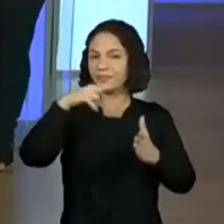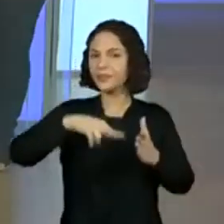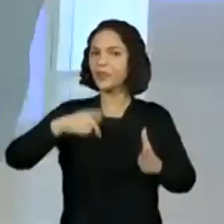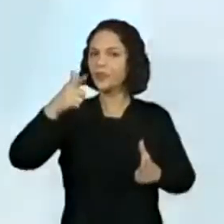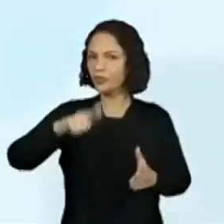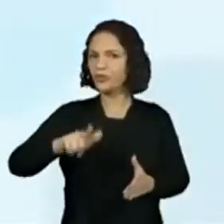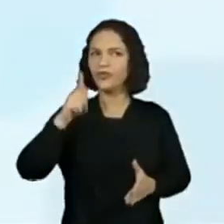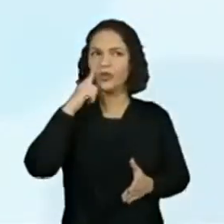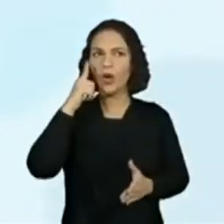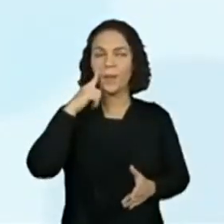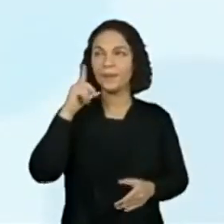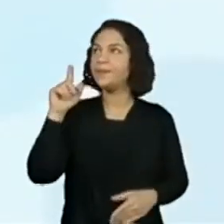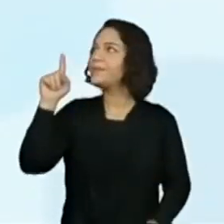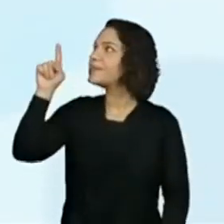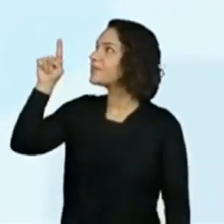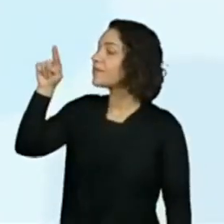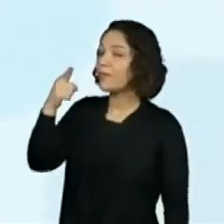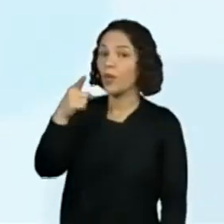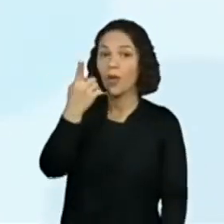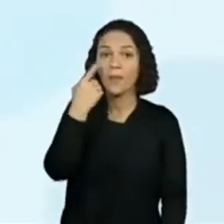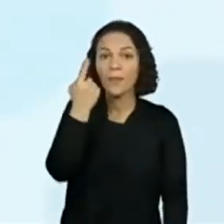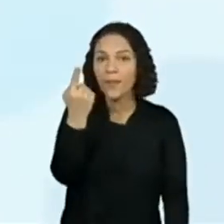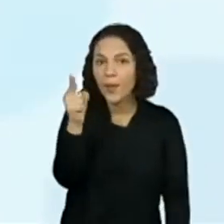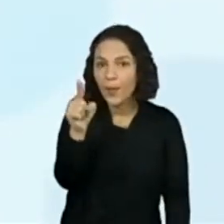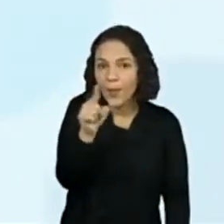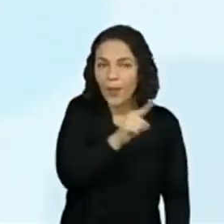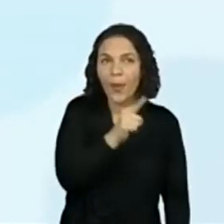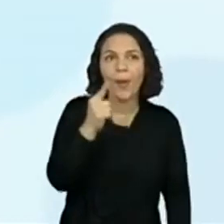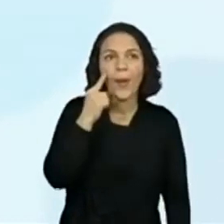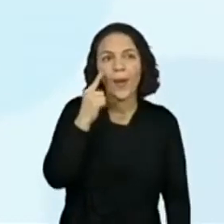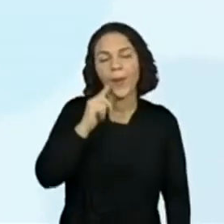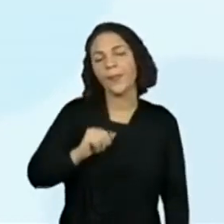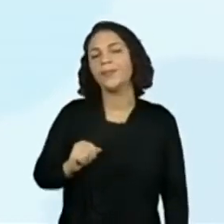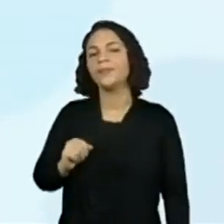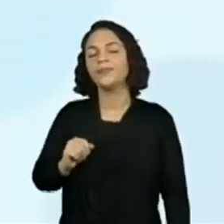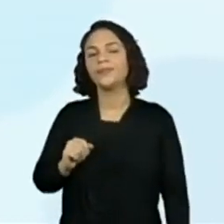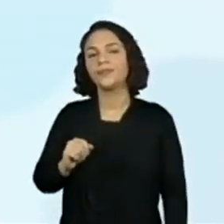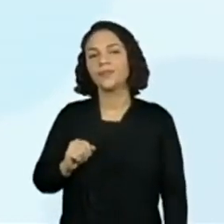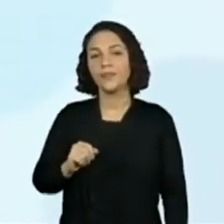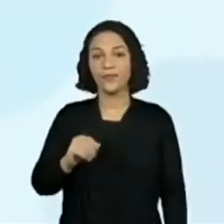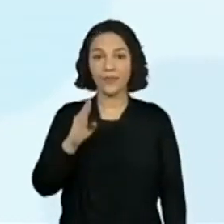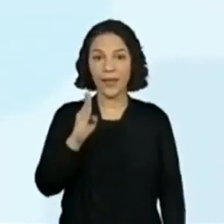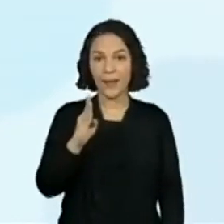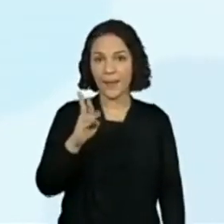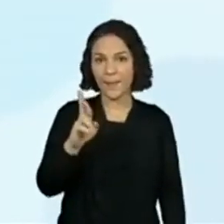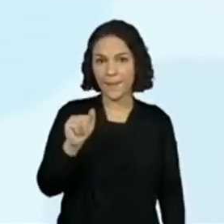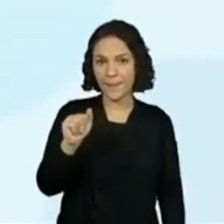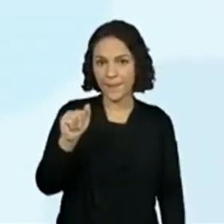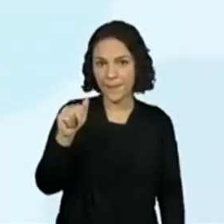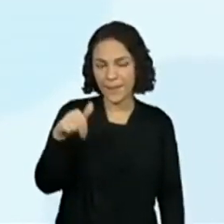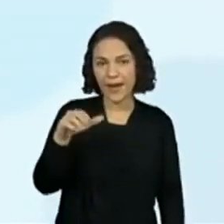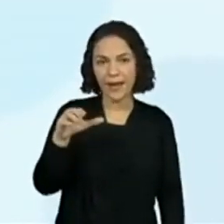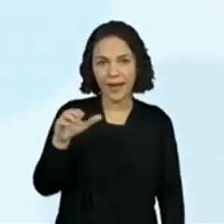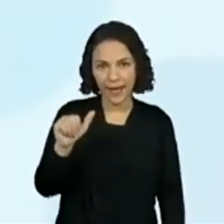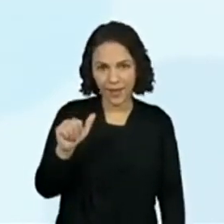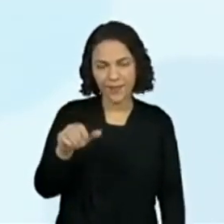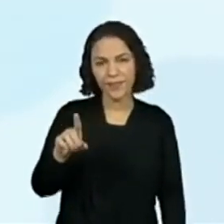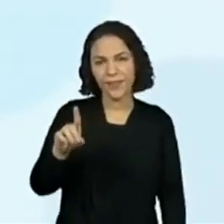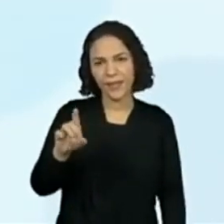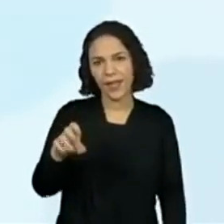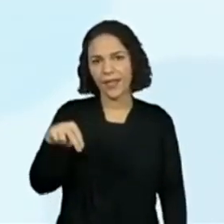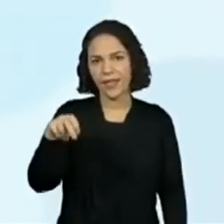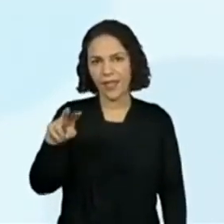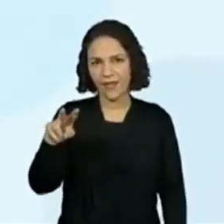de novo, então. Vamos colocar aí na tela para eles e vamos ler. Eu li os títulos Branca de Neve, João e Maria,